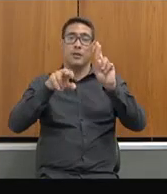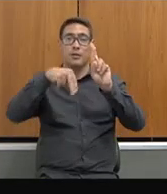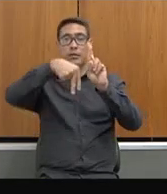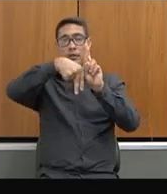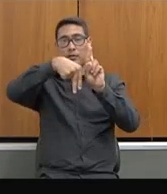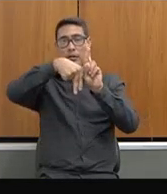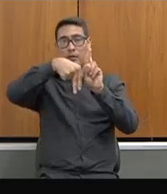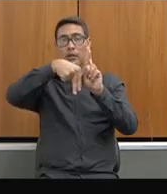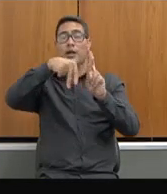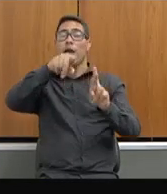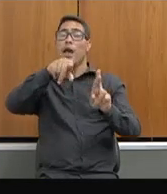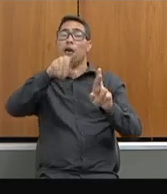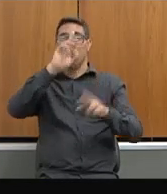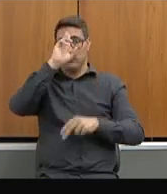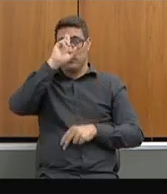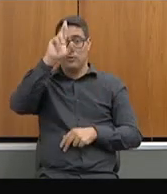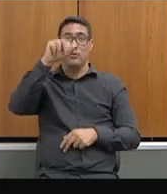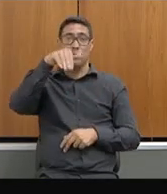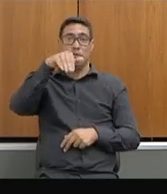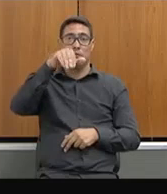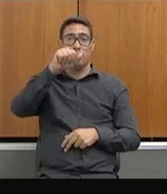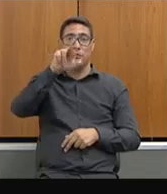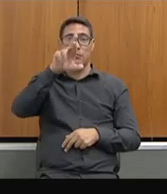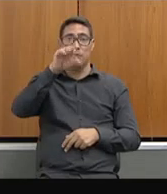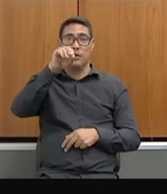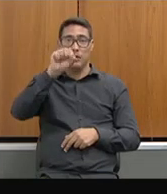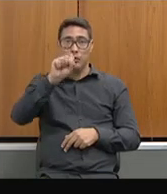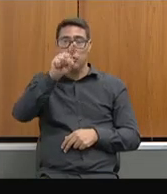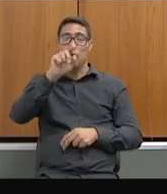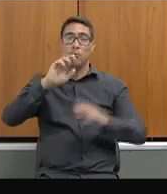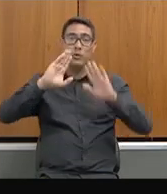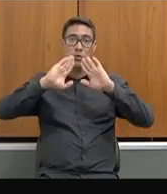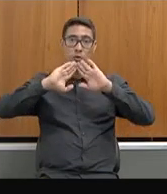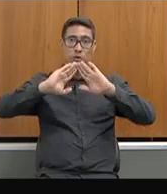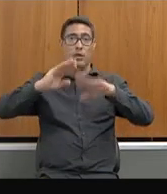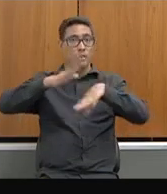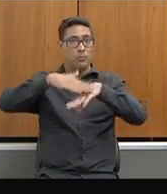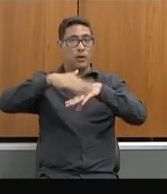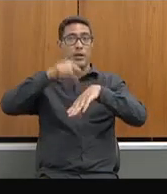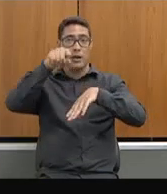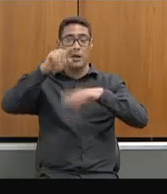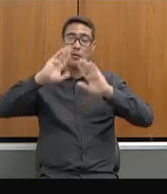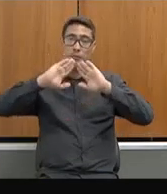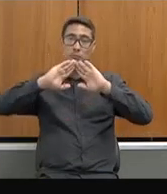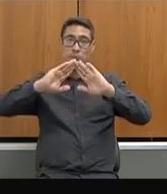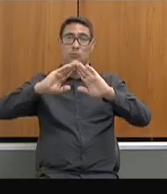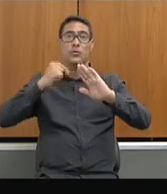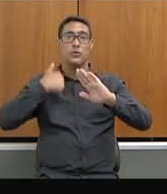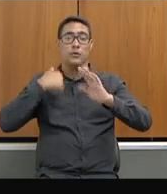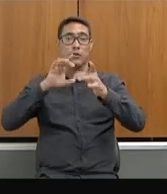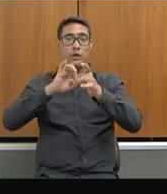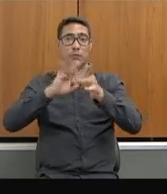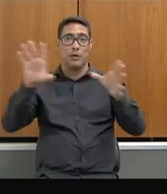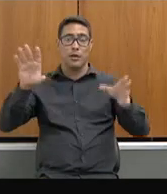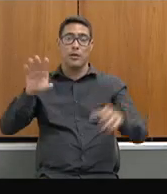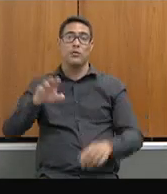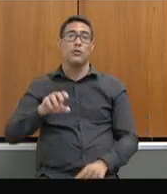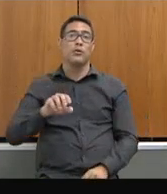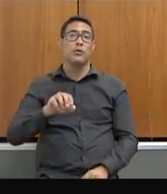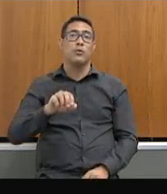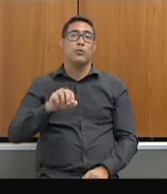Marcos, até aproveito para dizer para o diretor Marcos que uma solicitação foi que ele fez, é que fosse liberado um ASB para cada